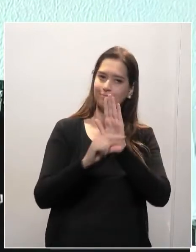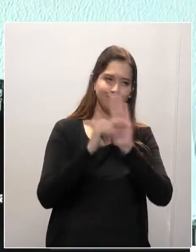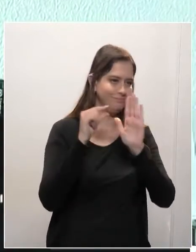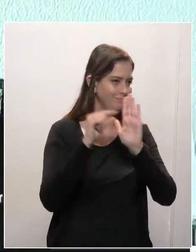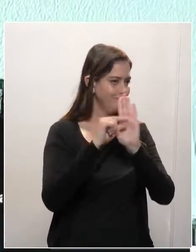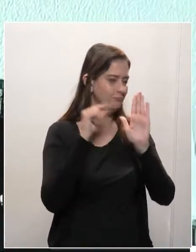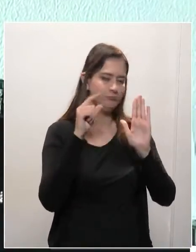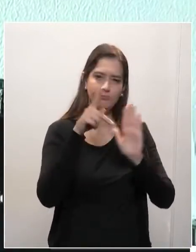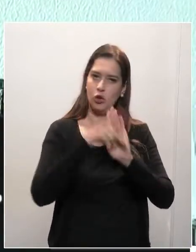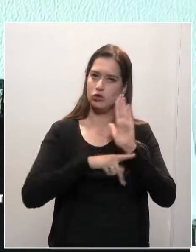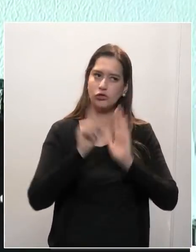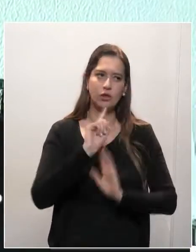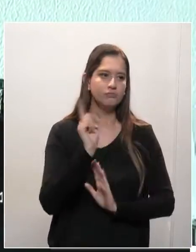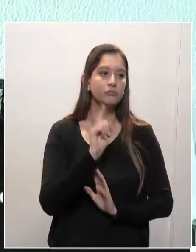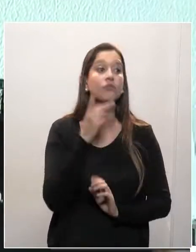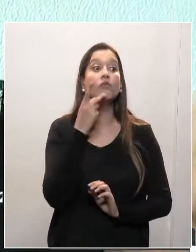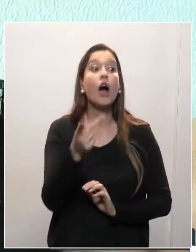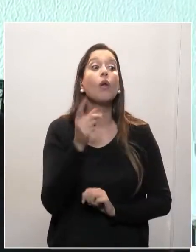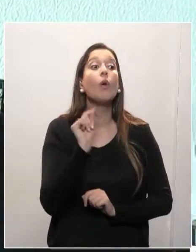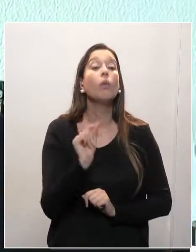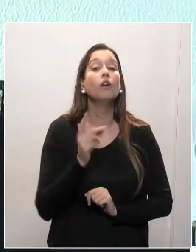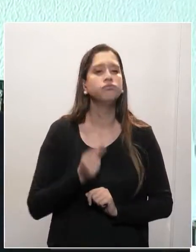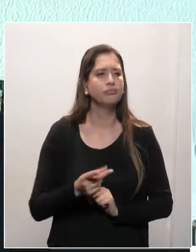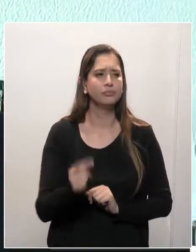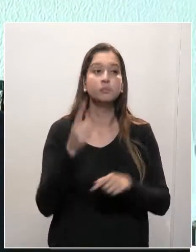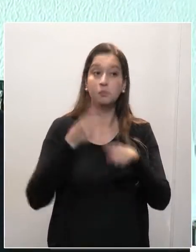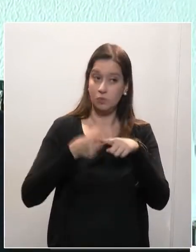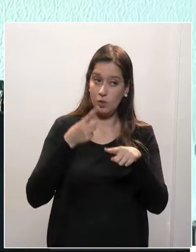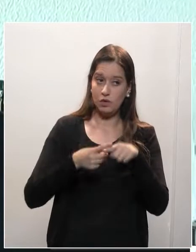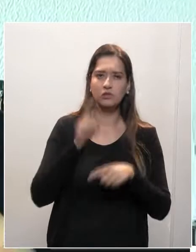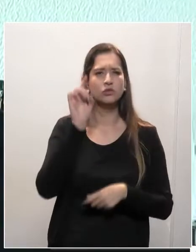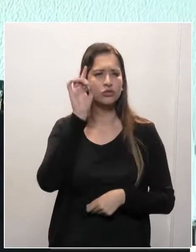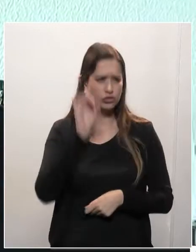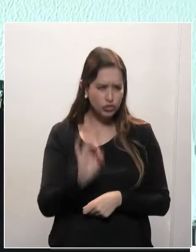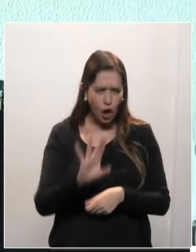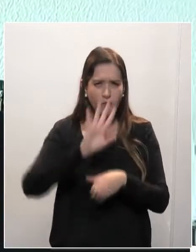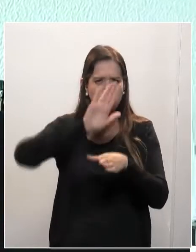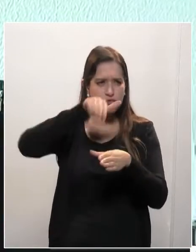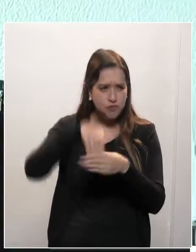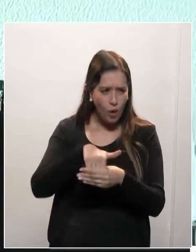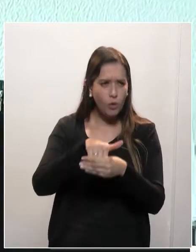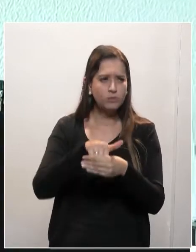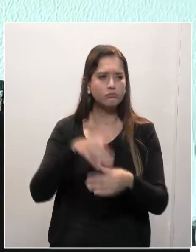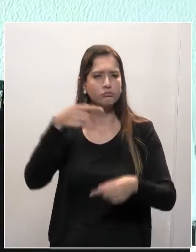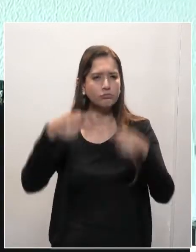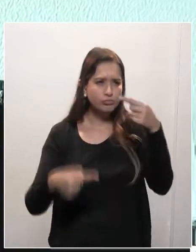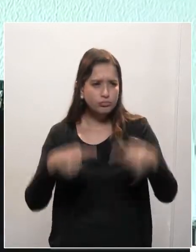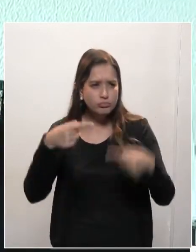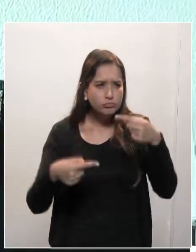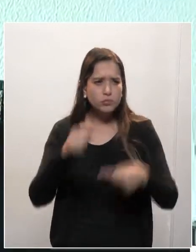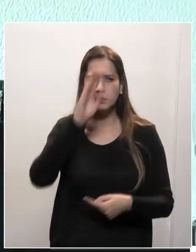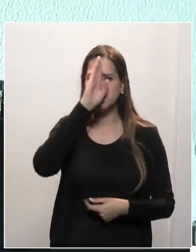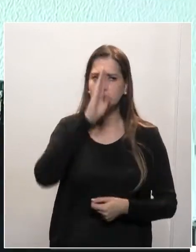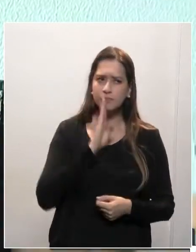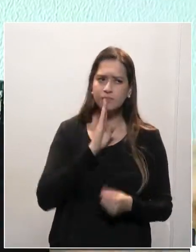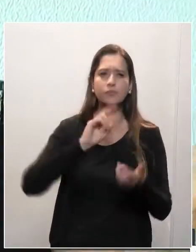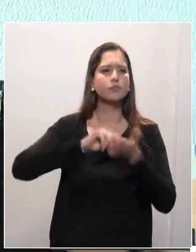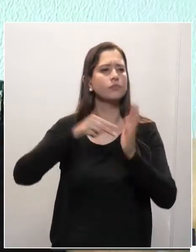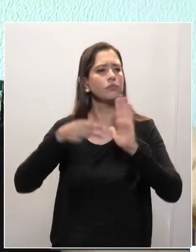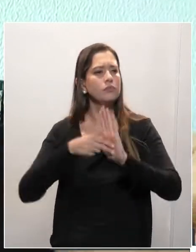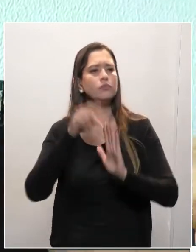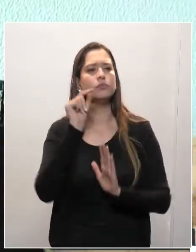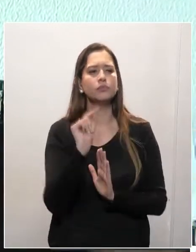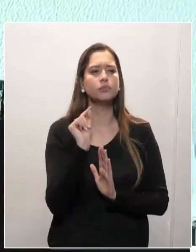pública se dá apenas pela eleição. Política pública é definida por evidência empírica, por